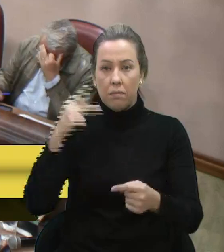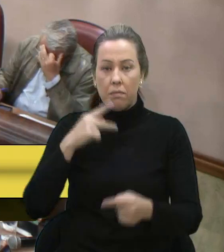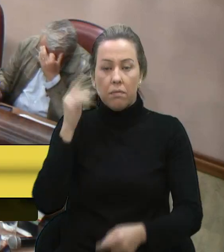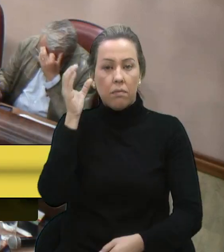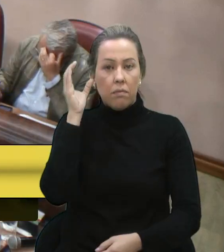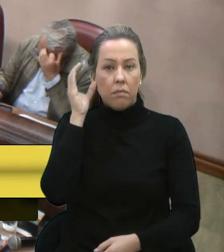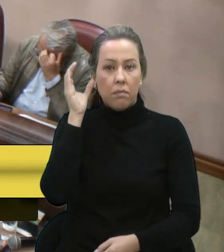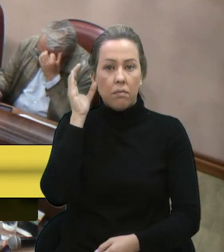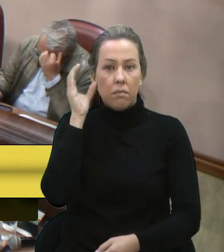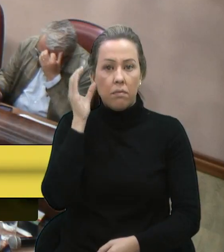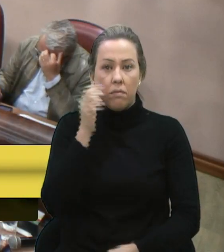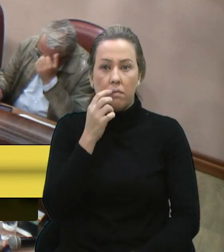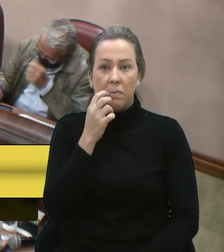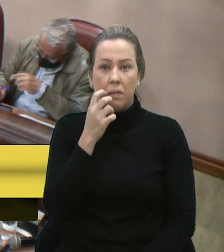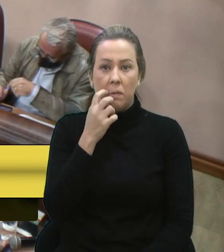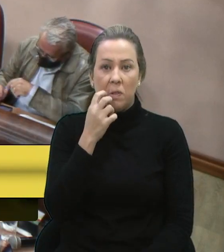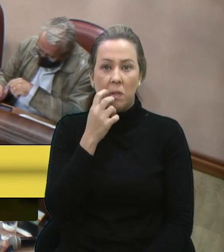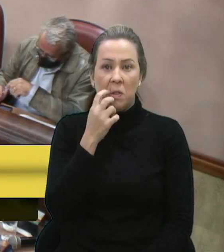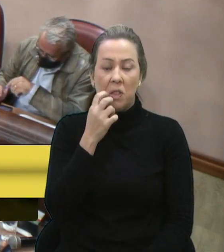Sr.